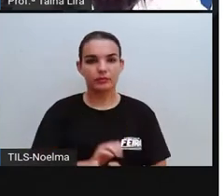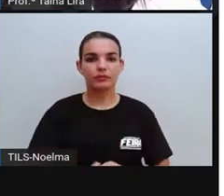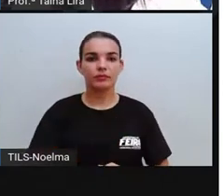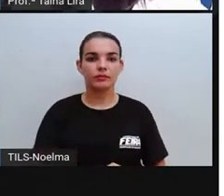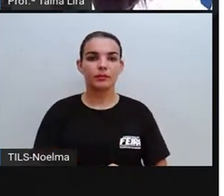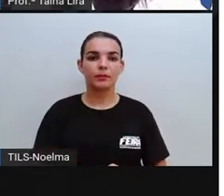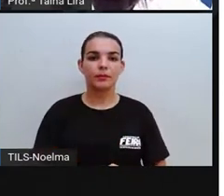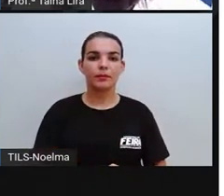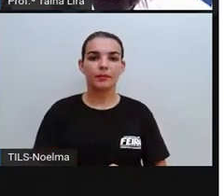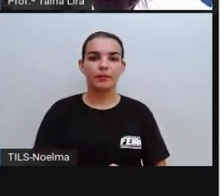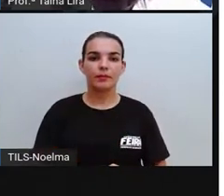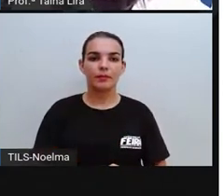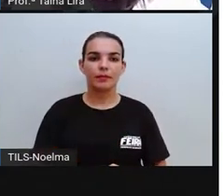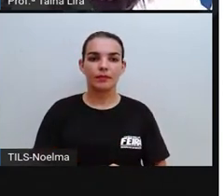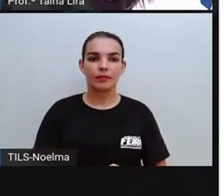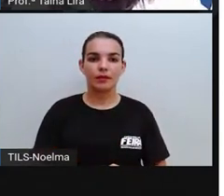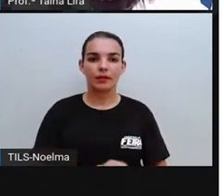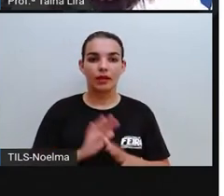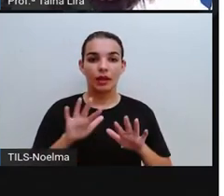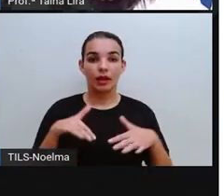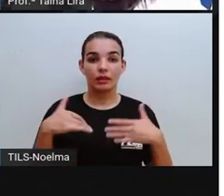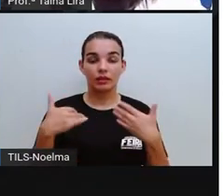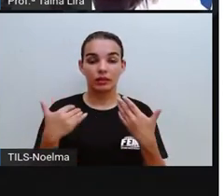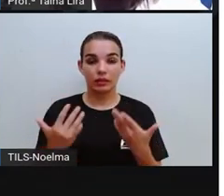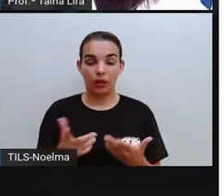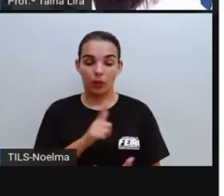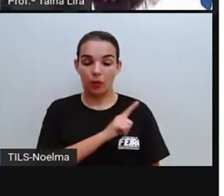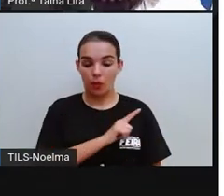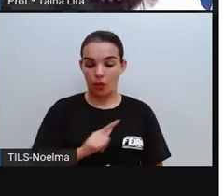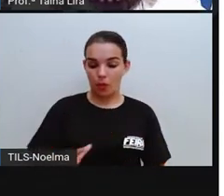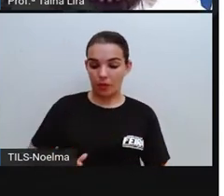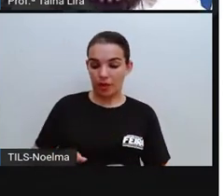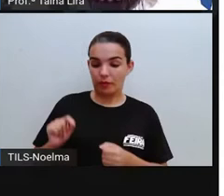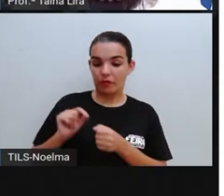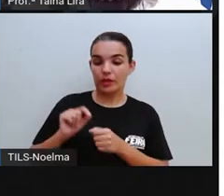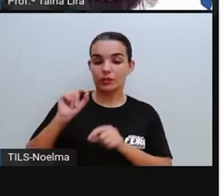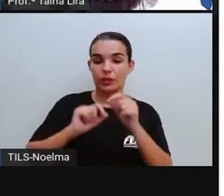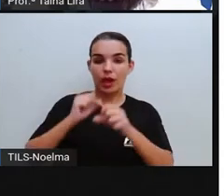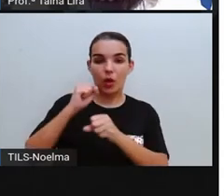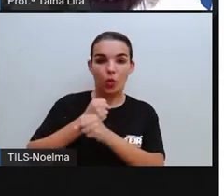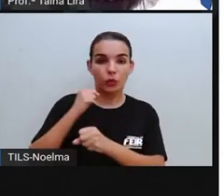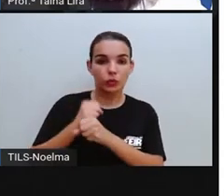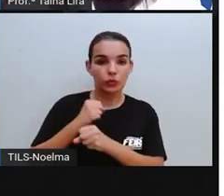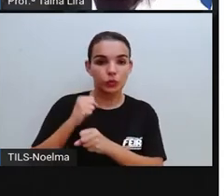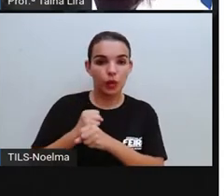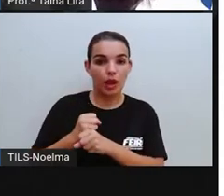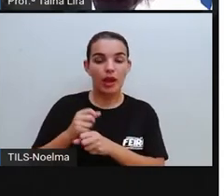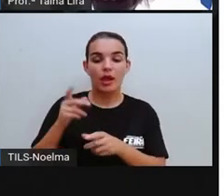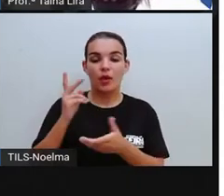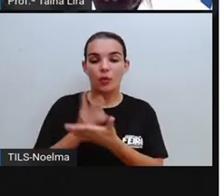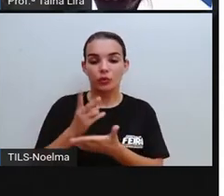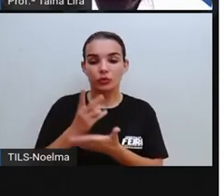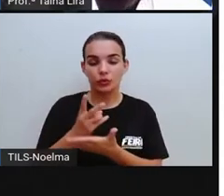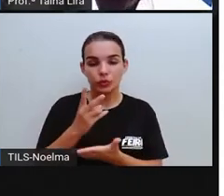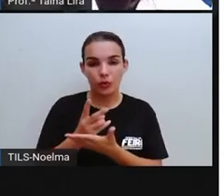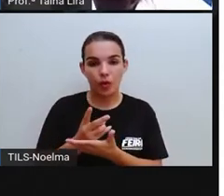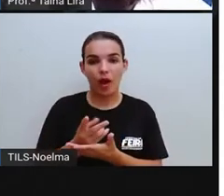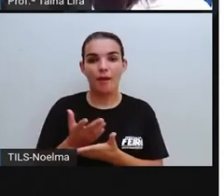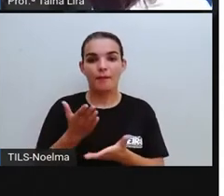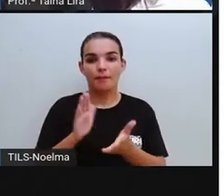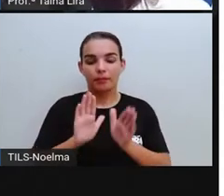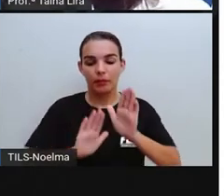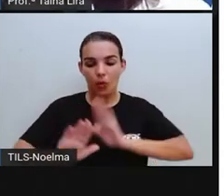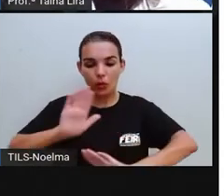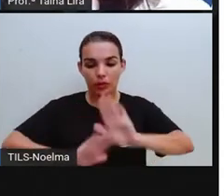Então, ó, ao governo cabe construir e fazer a manutenção e a população deve preservar. Então, ó,